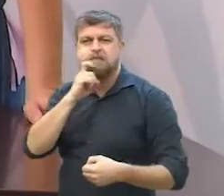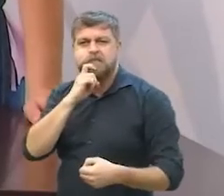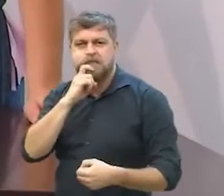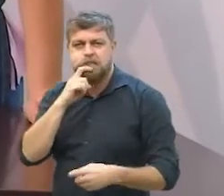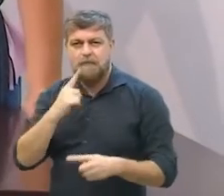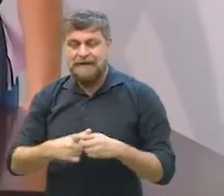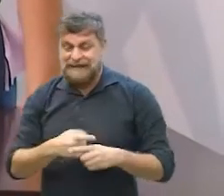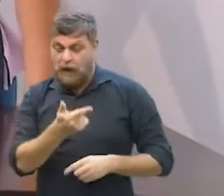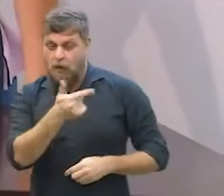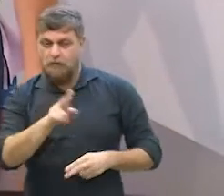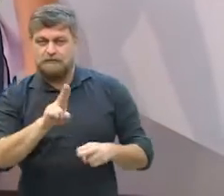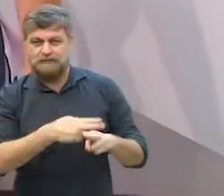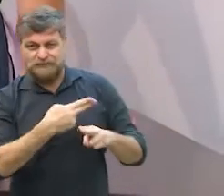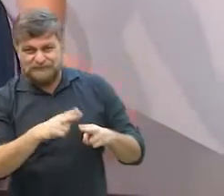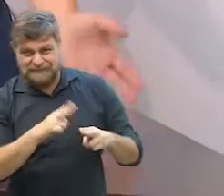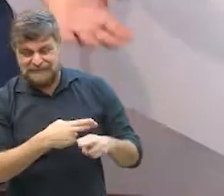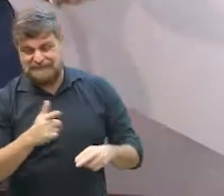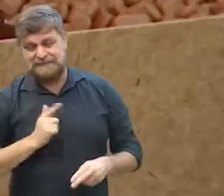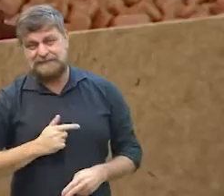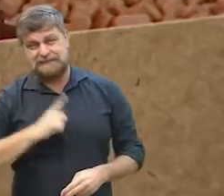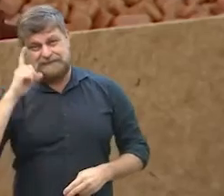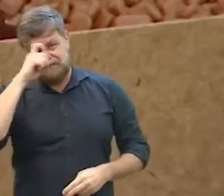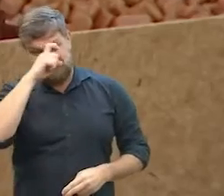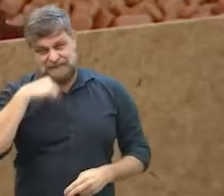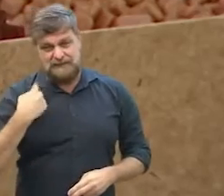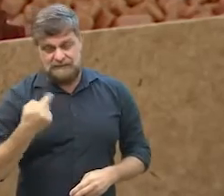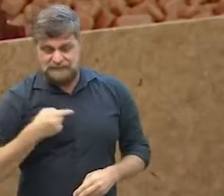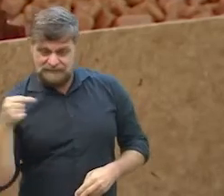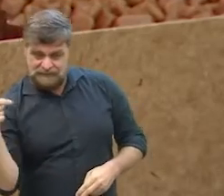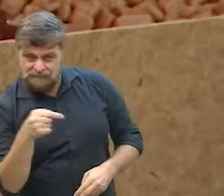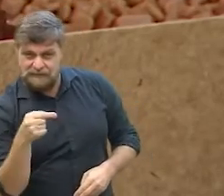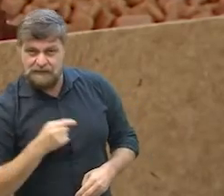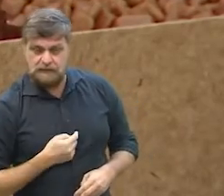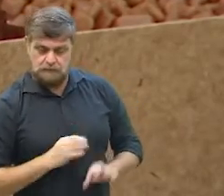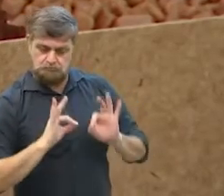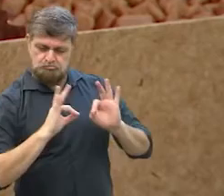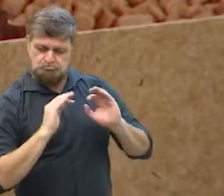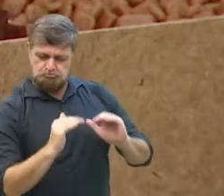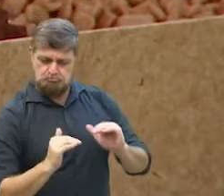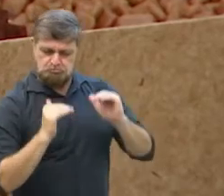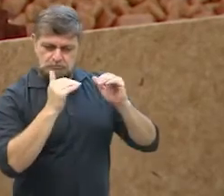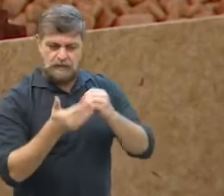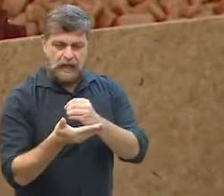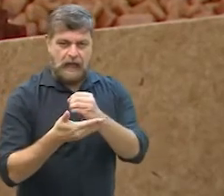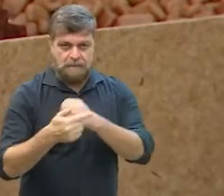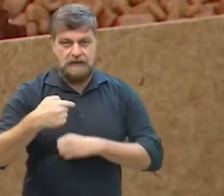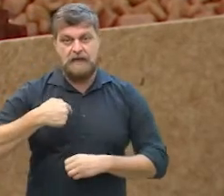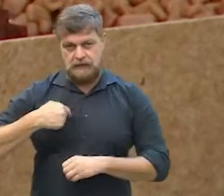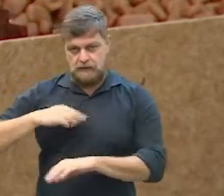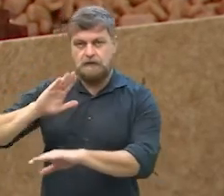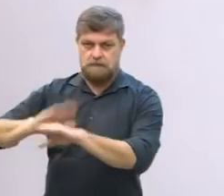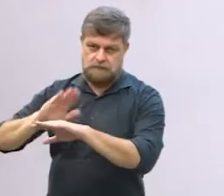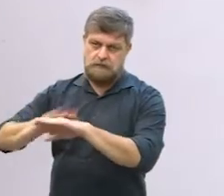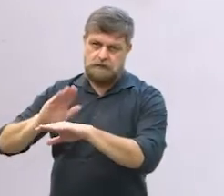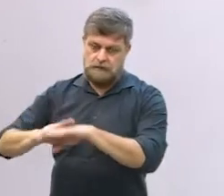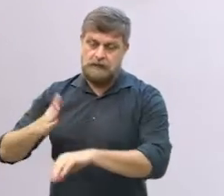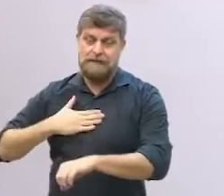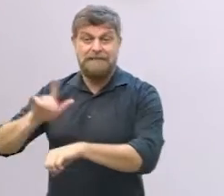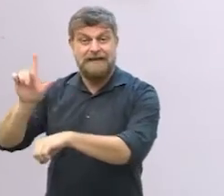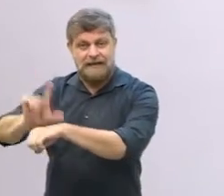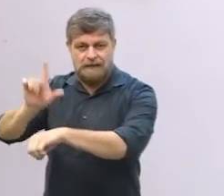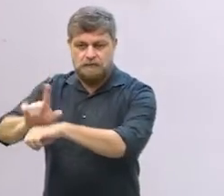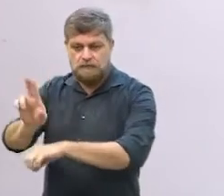chocolate esse daí precisa de temperagem é o que a gente chama de chocolate nobre que é a base que a gente usa na nossa doceria